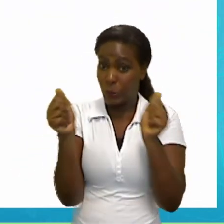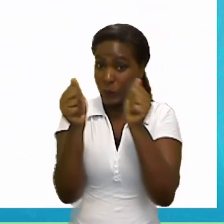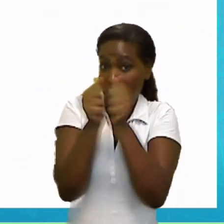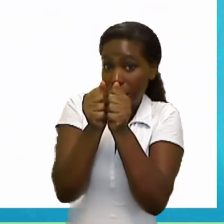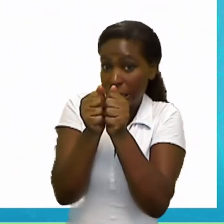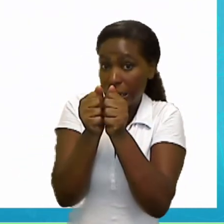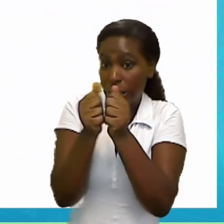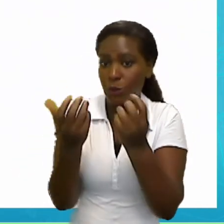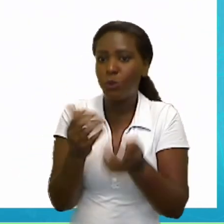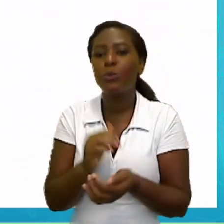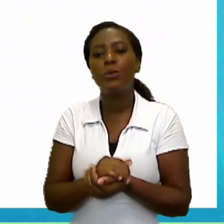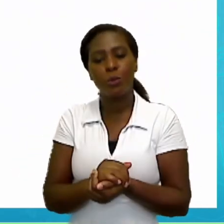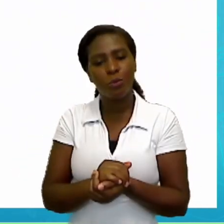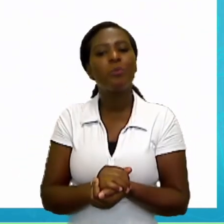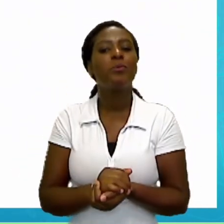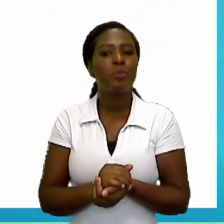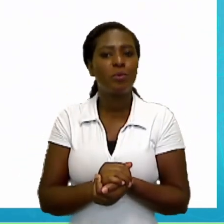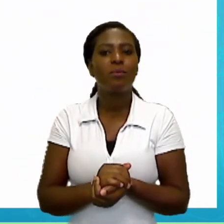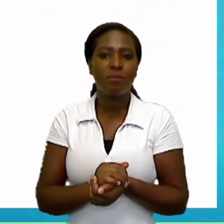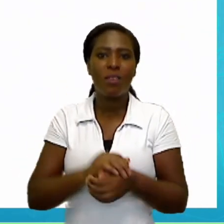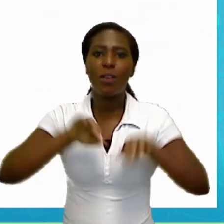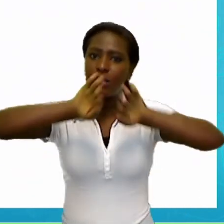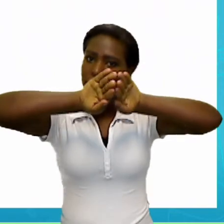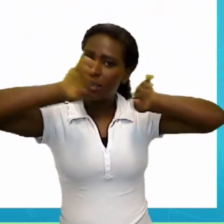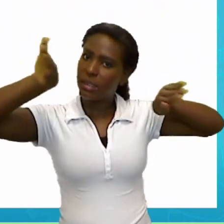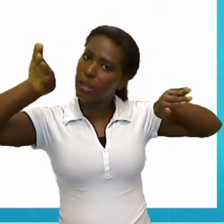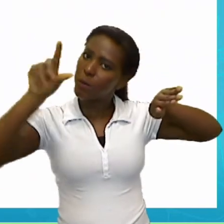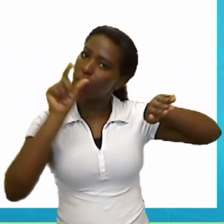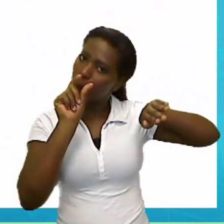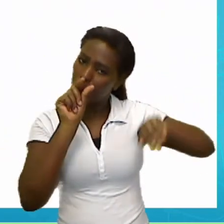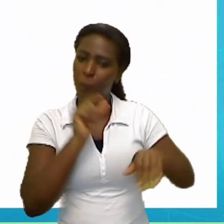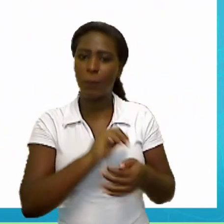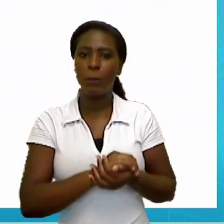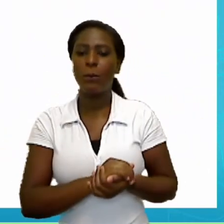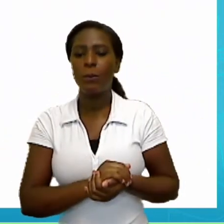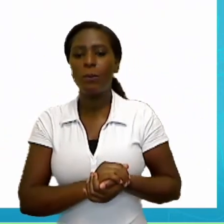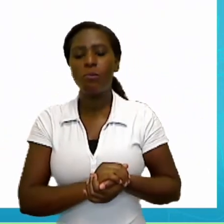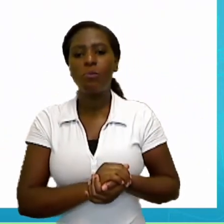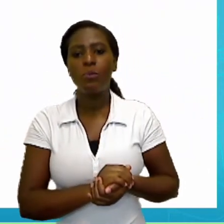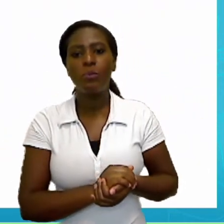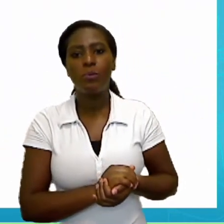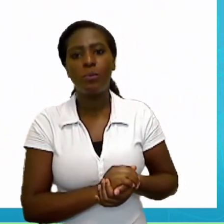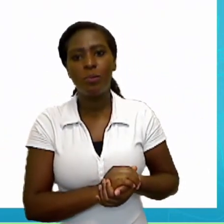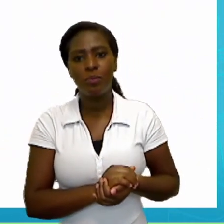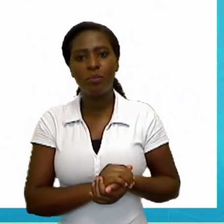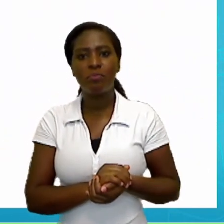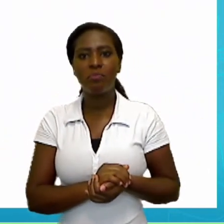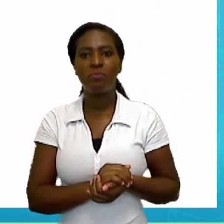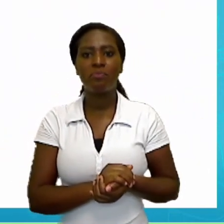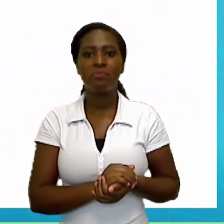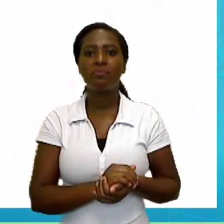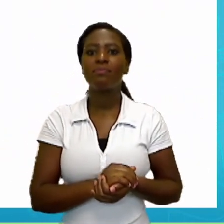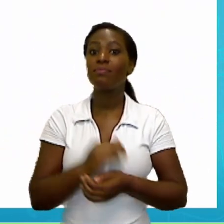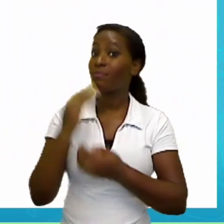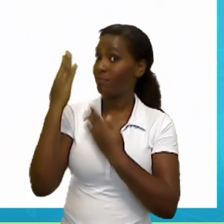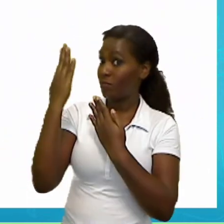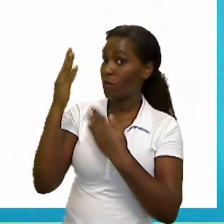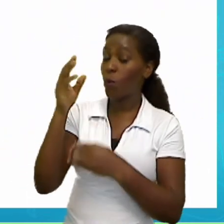Ben. A lixeira. E eu tenho aqui a cadeira chair. Ok?